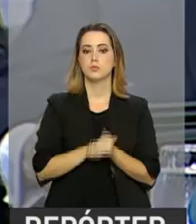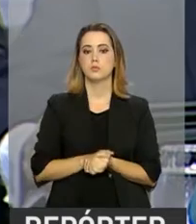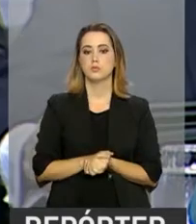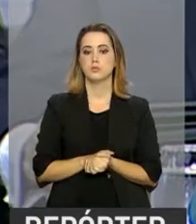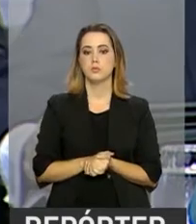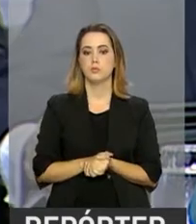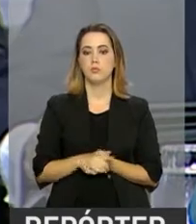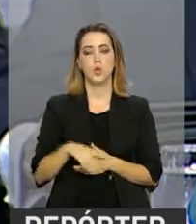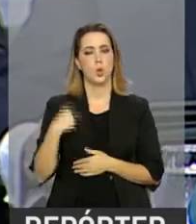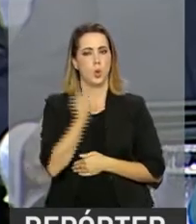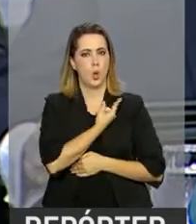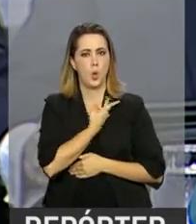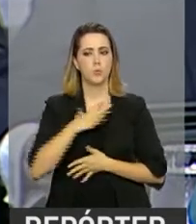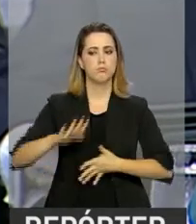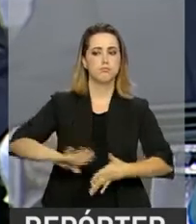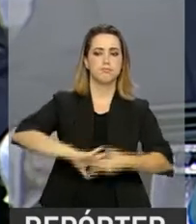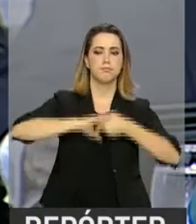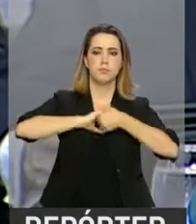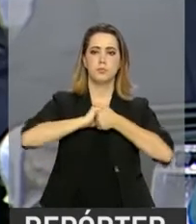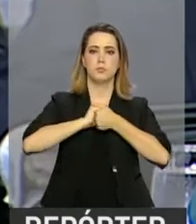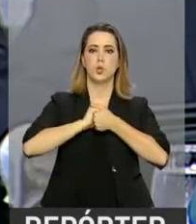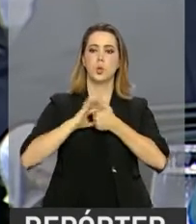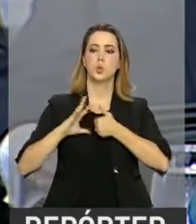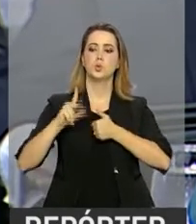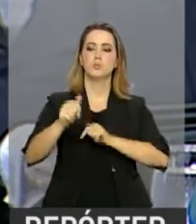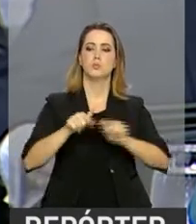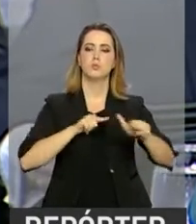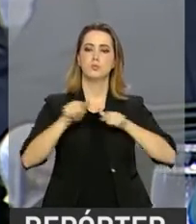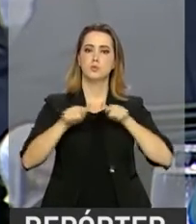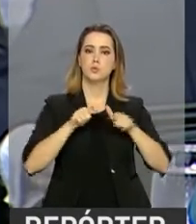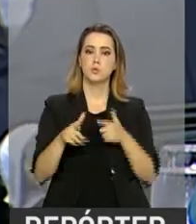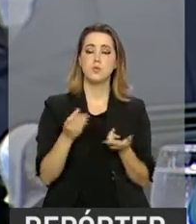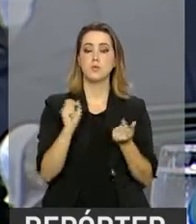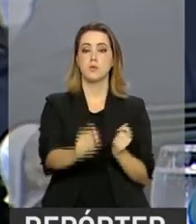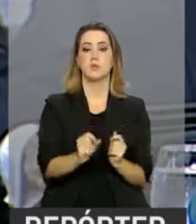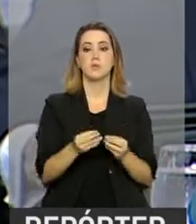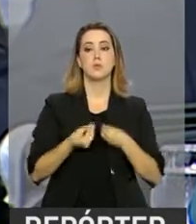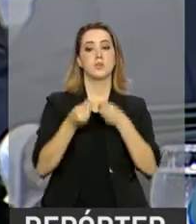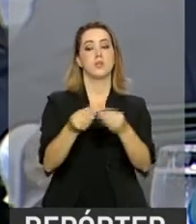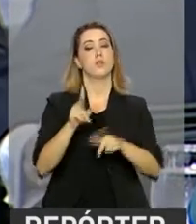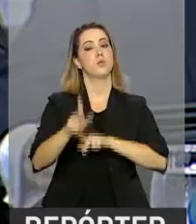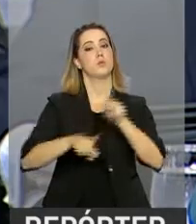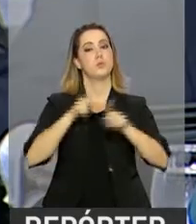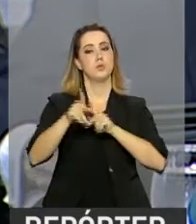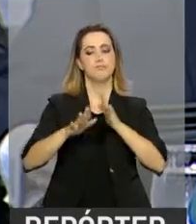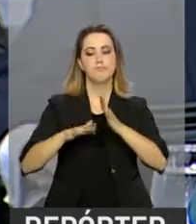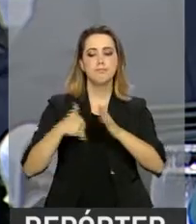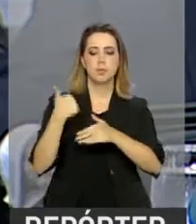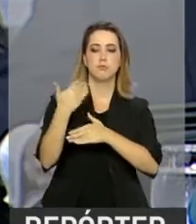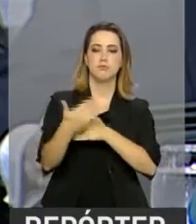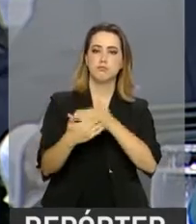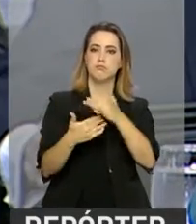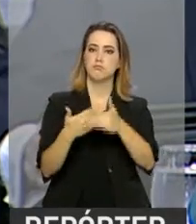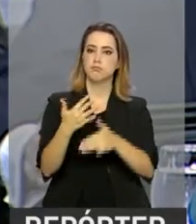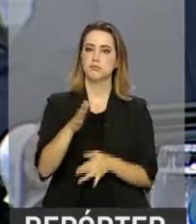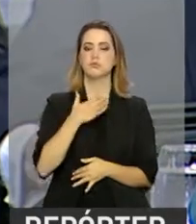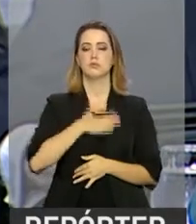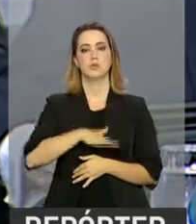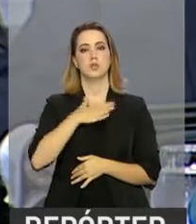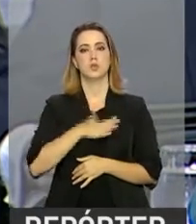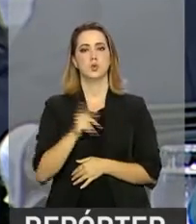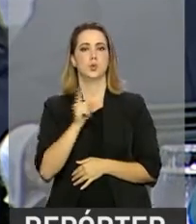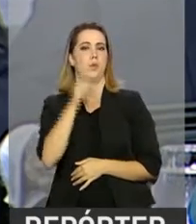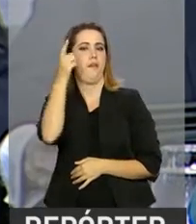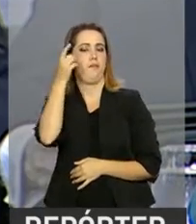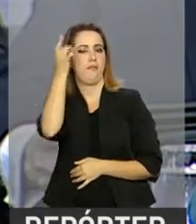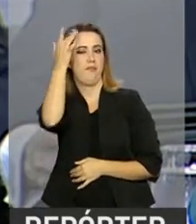que de mãos dadas possam todos trabalhar para garantir aos nossos povos prosperidade, tranquilidade. Não é